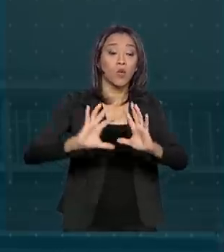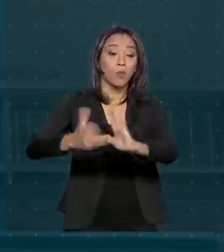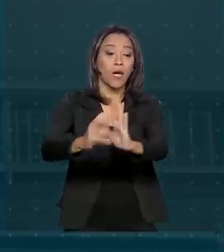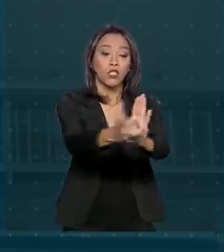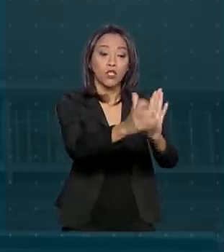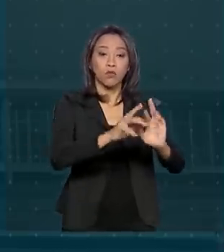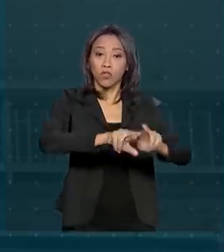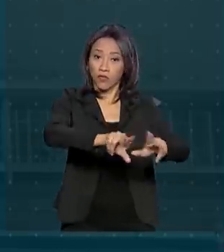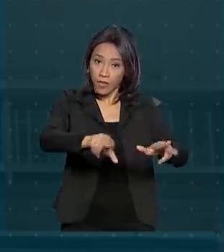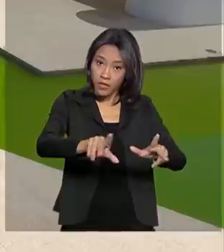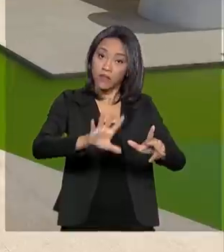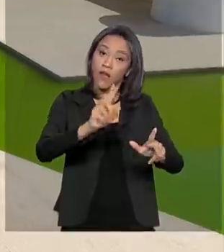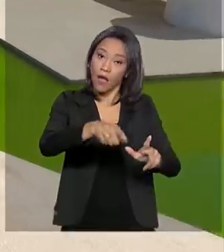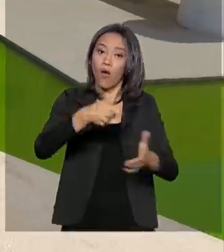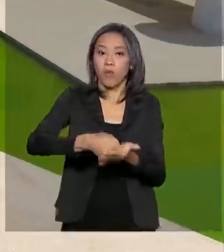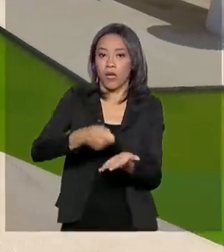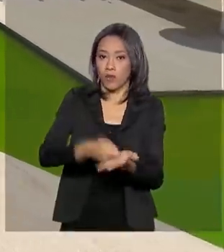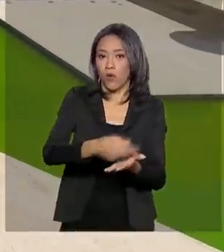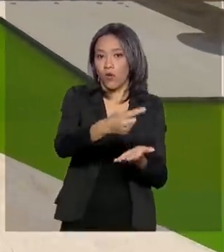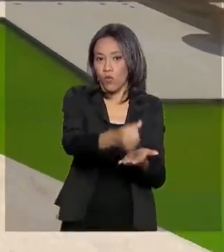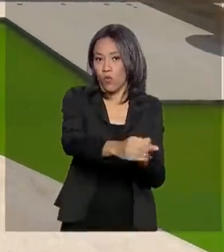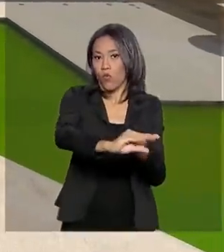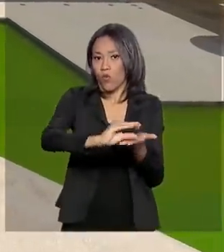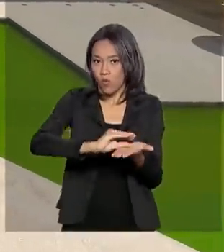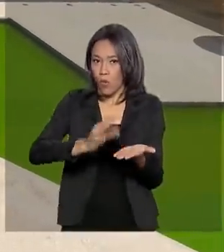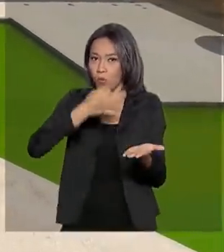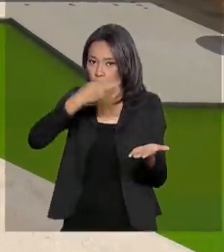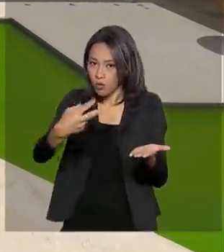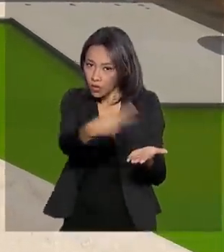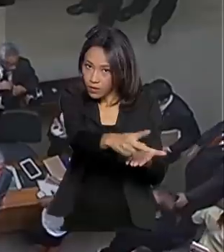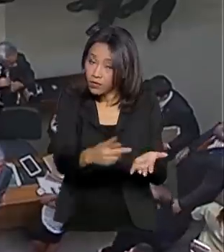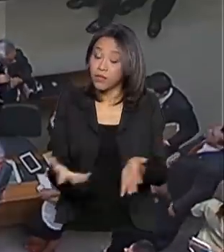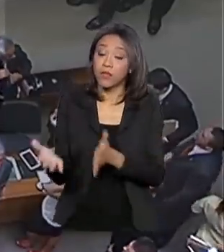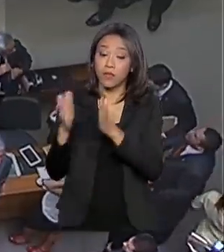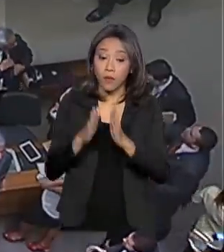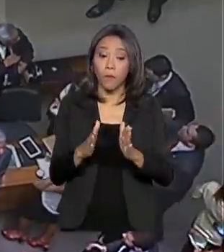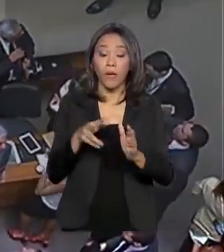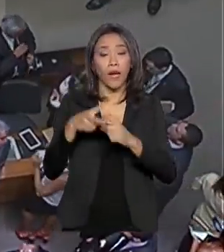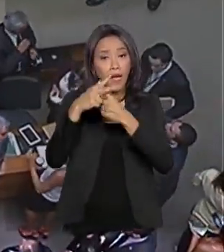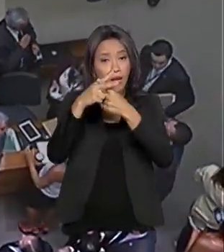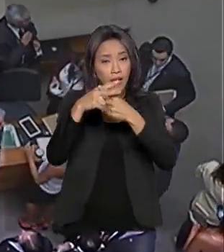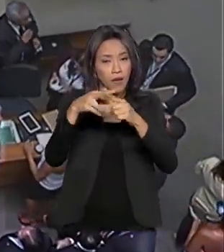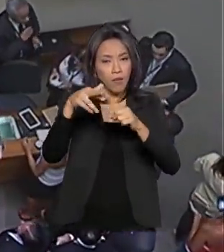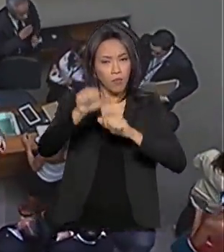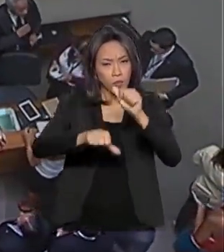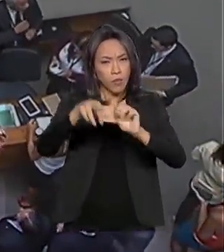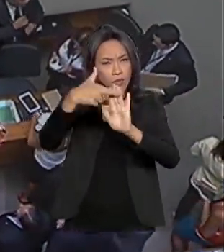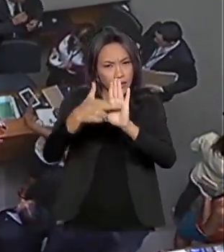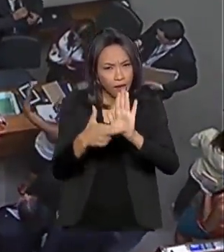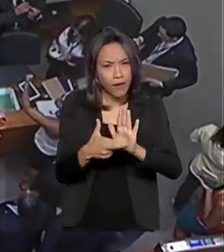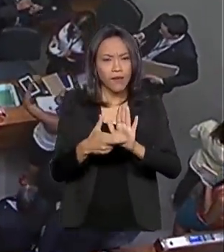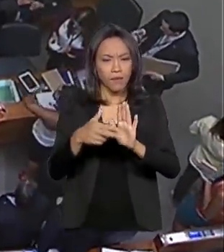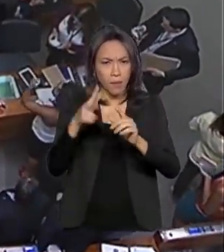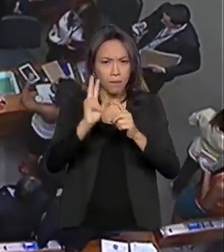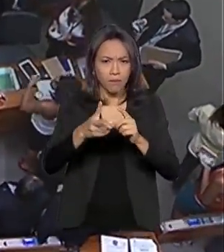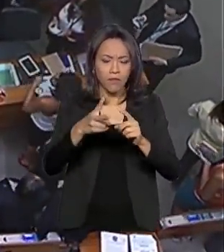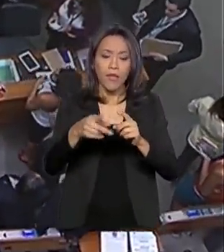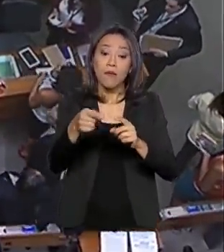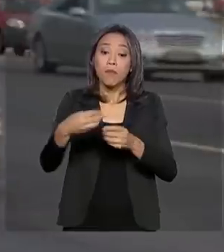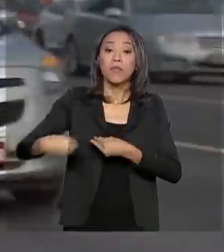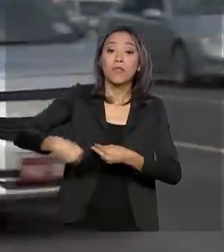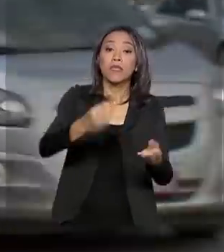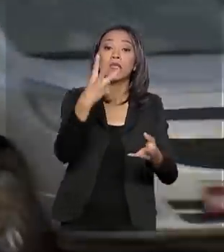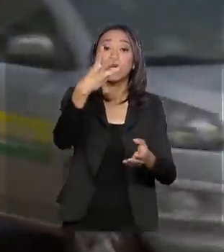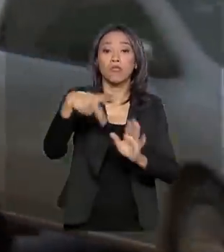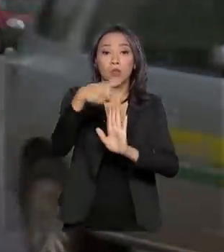também obrigatórias. Para regulamentar o orçamento impositivo, o governo enviou ao Congresso Nacional três projetos de